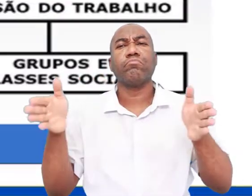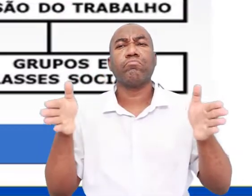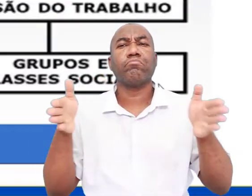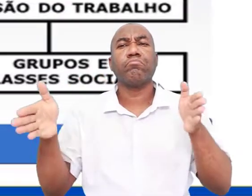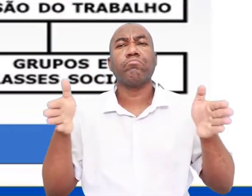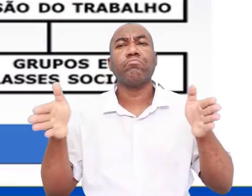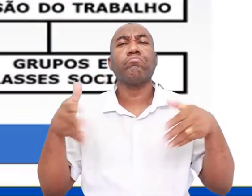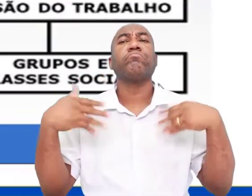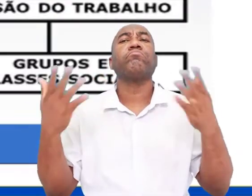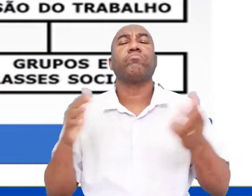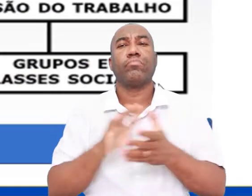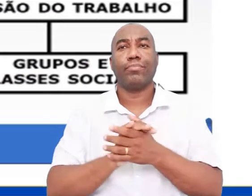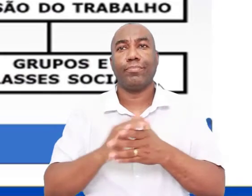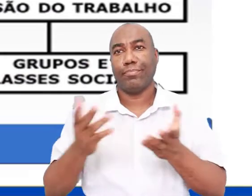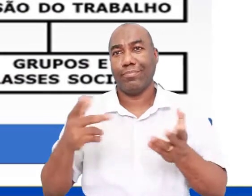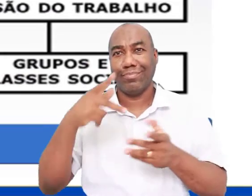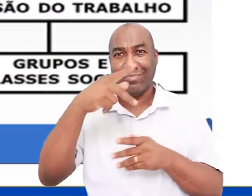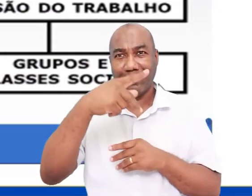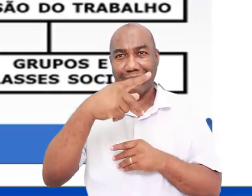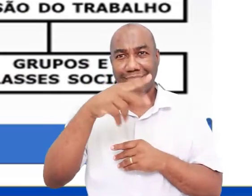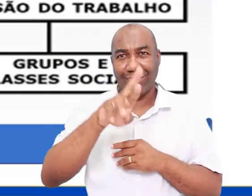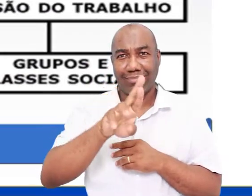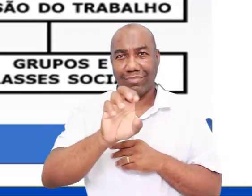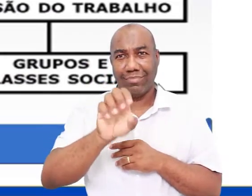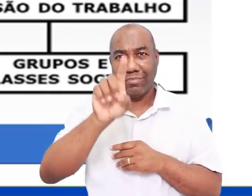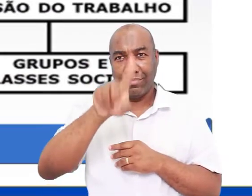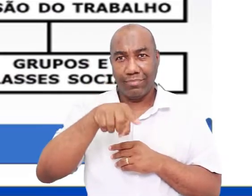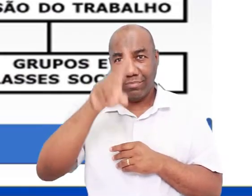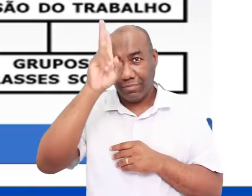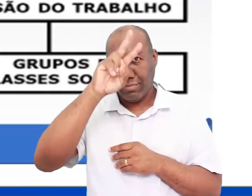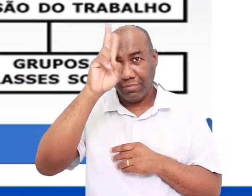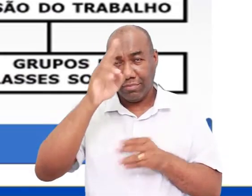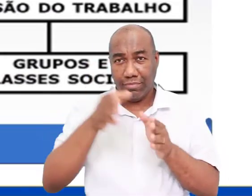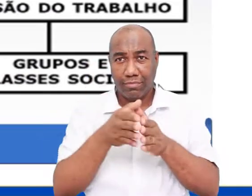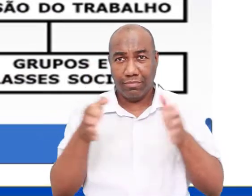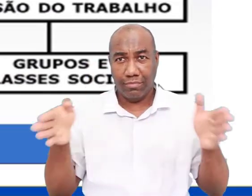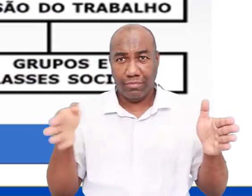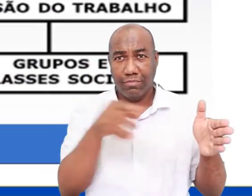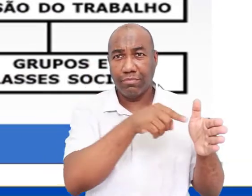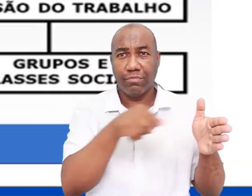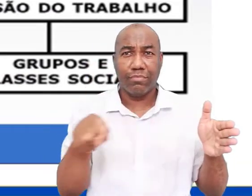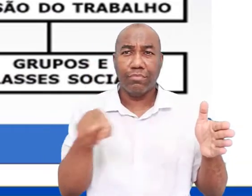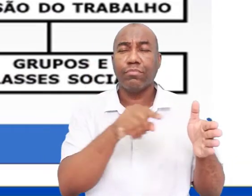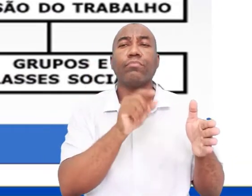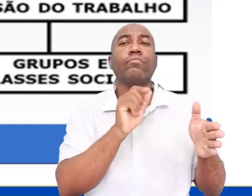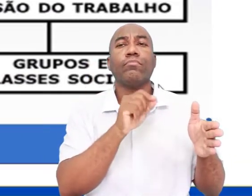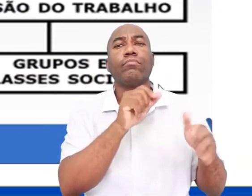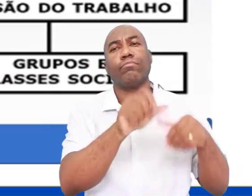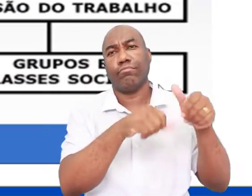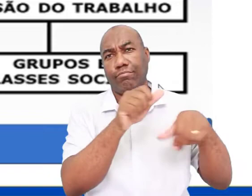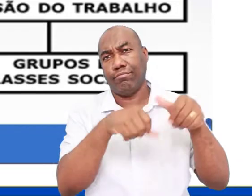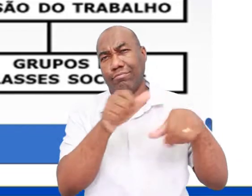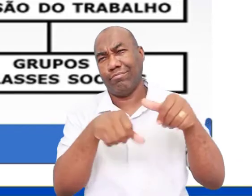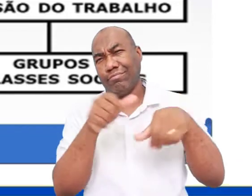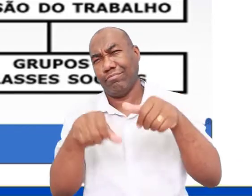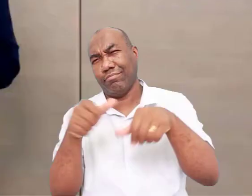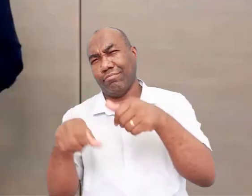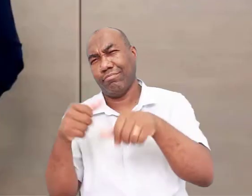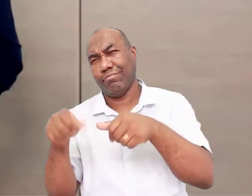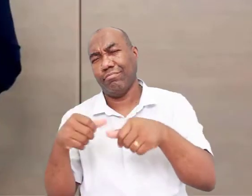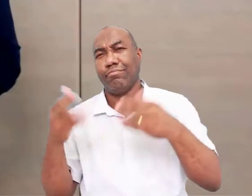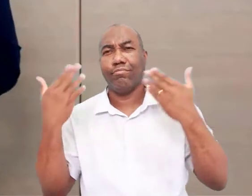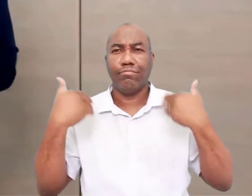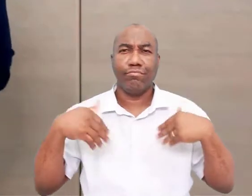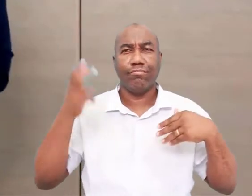obviamente, que a pré-história é o período em que nós vamos estudar isso agora. Essa transformação biológica e